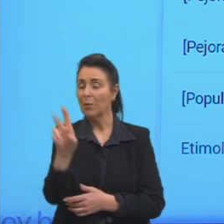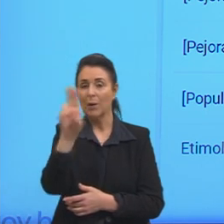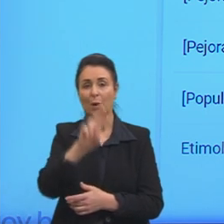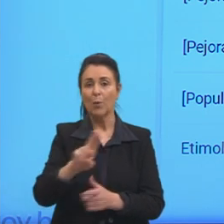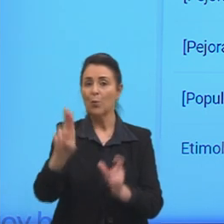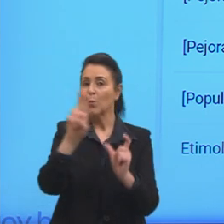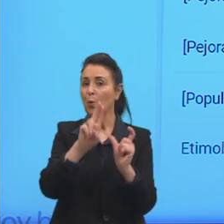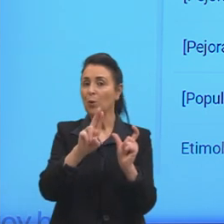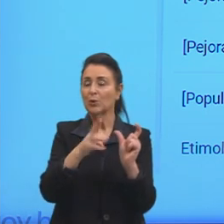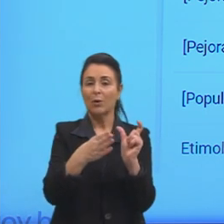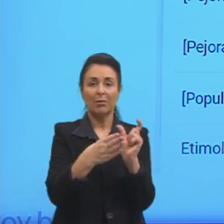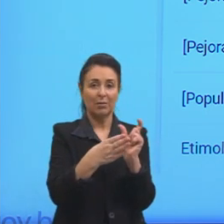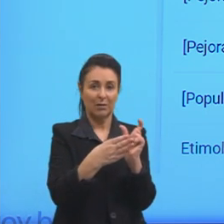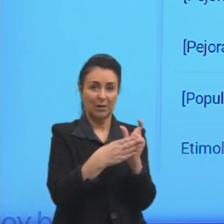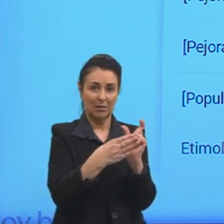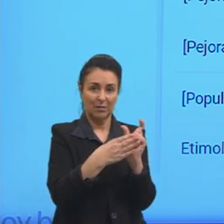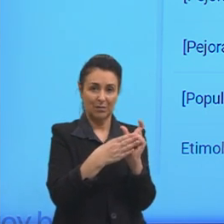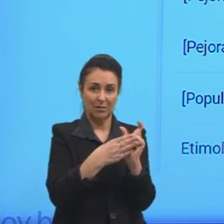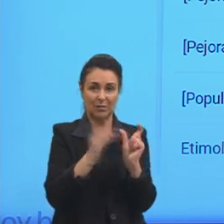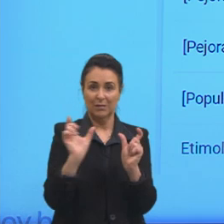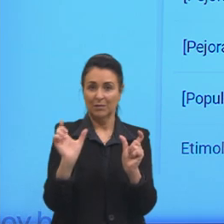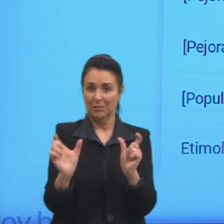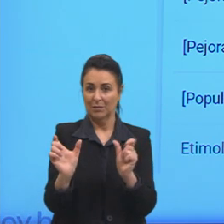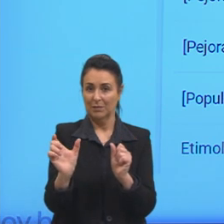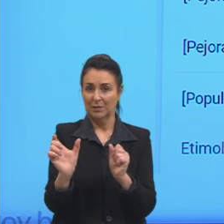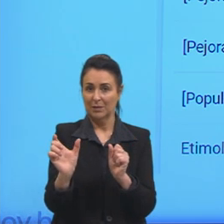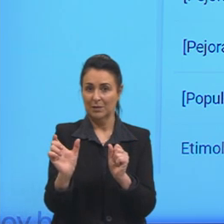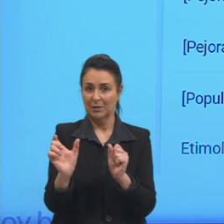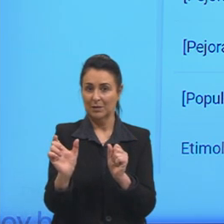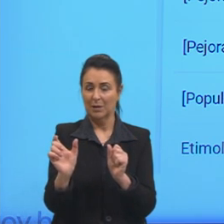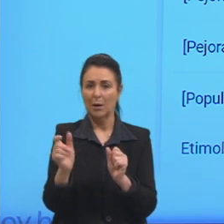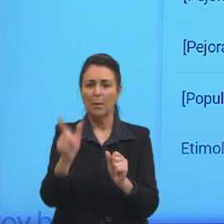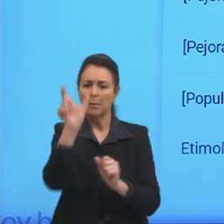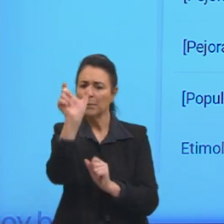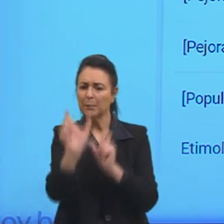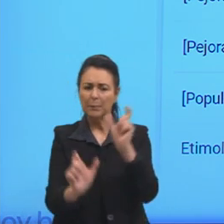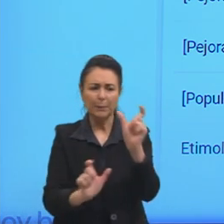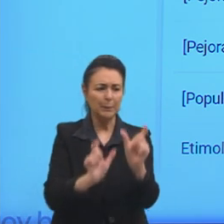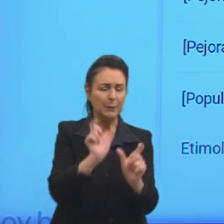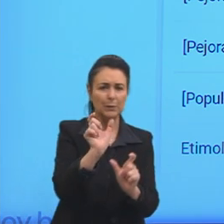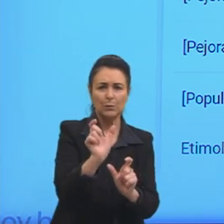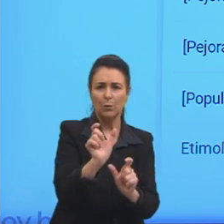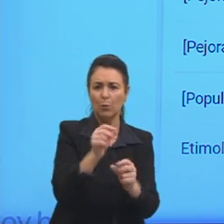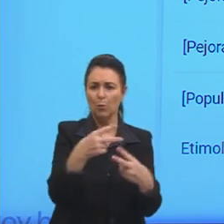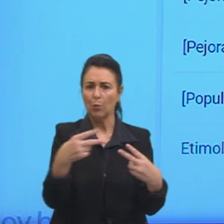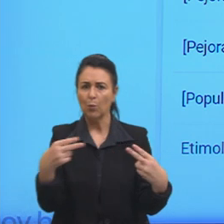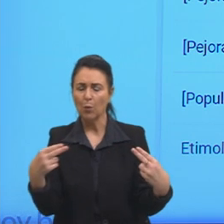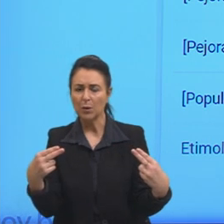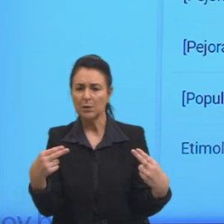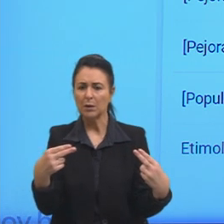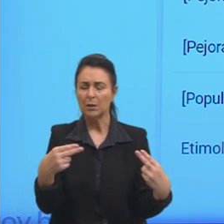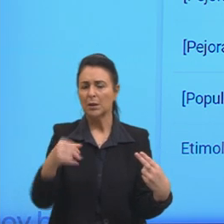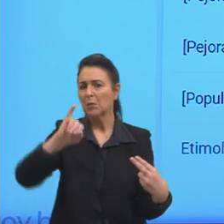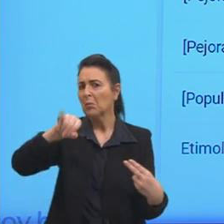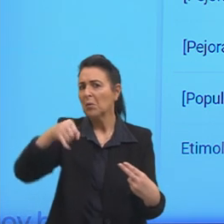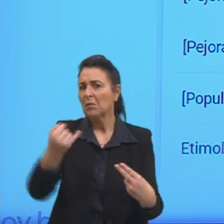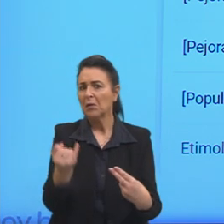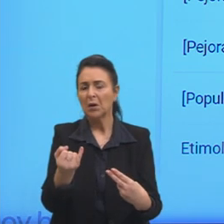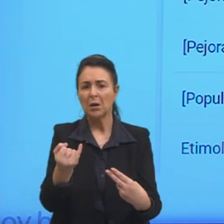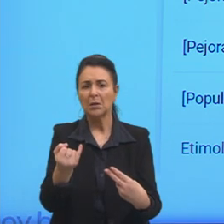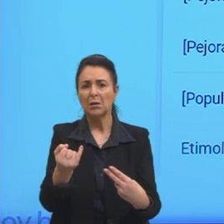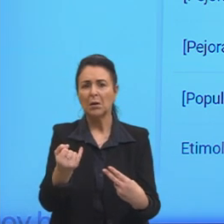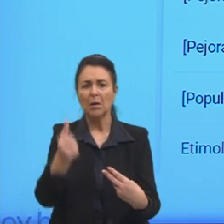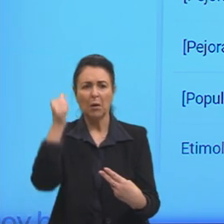olhem as definições pessoa ou coisa que tende a ser constantemente aproveitada mulher